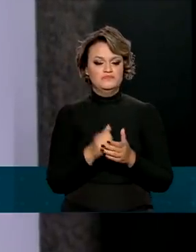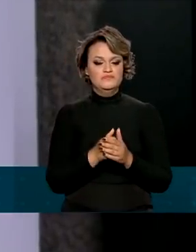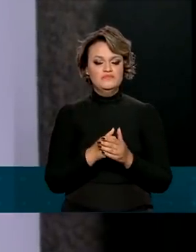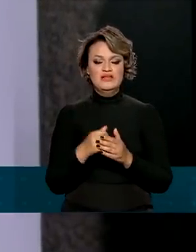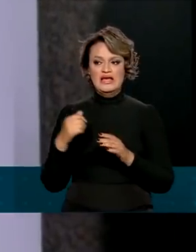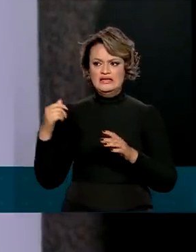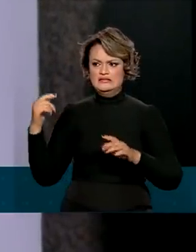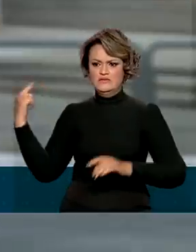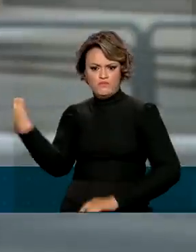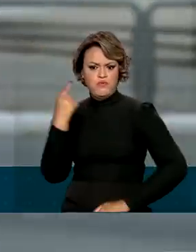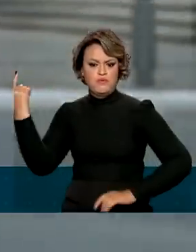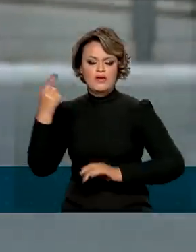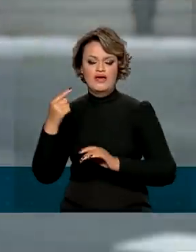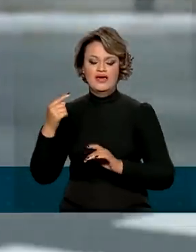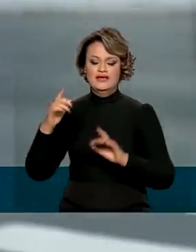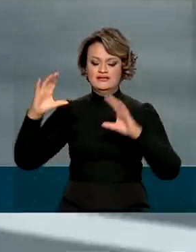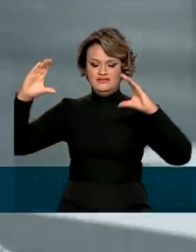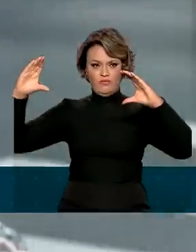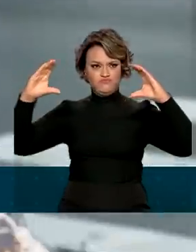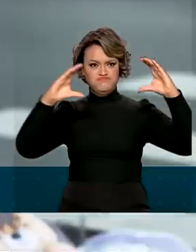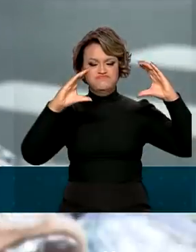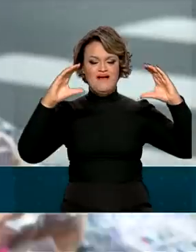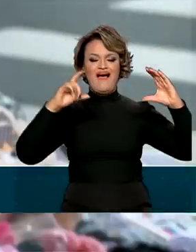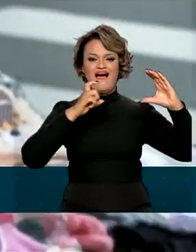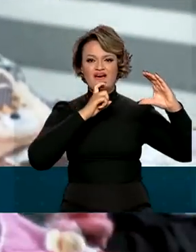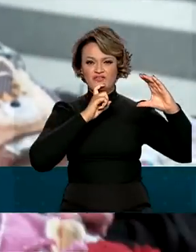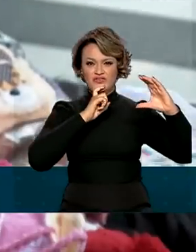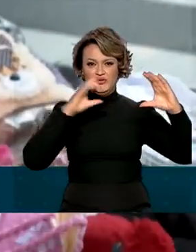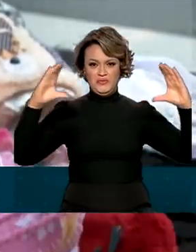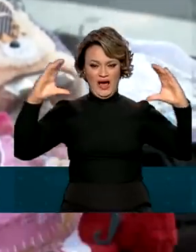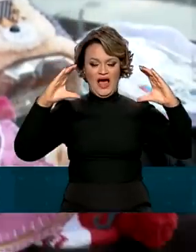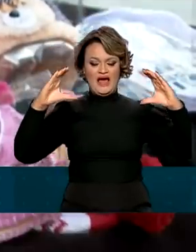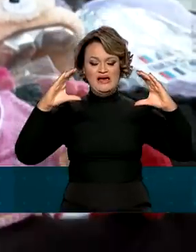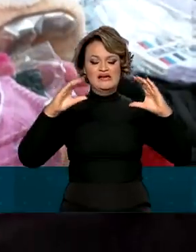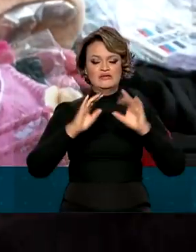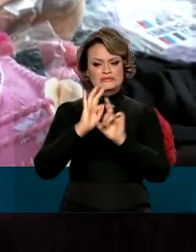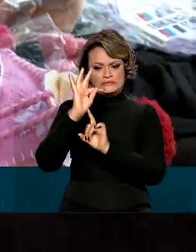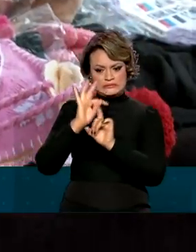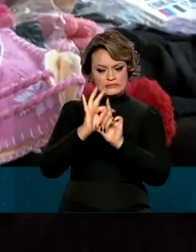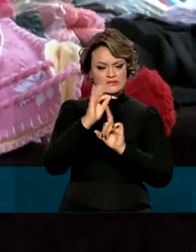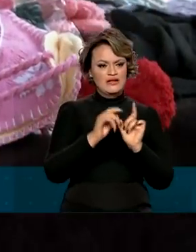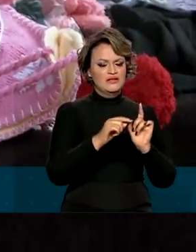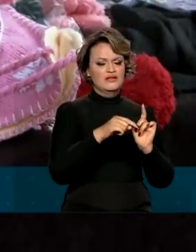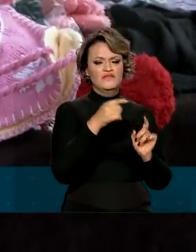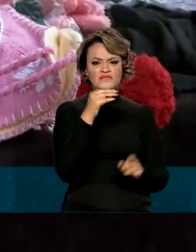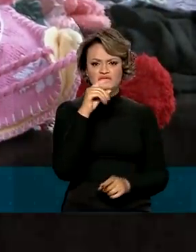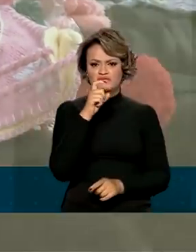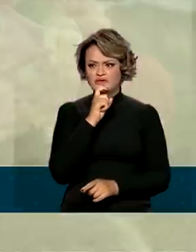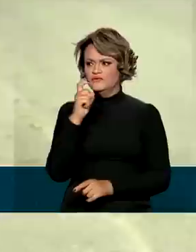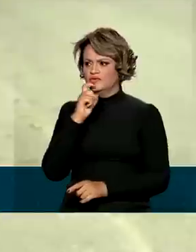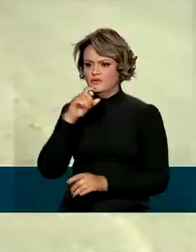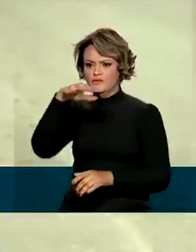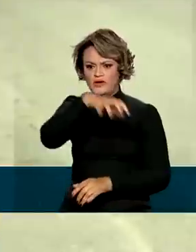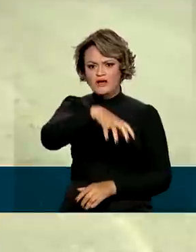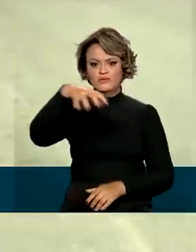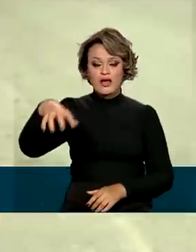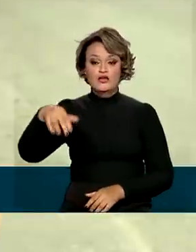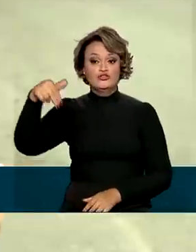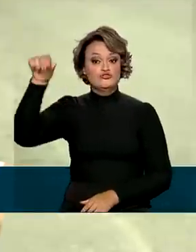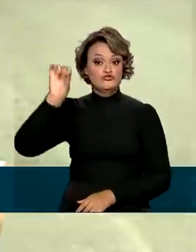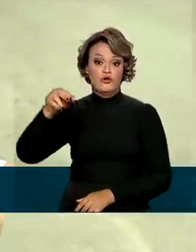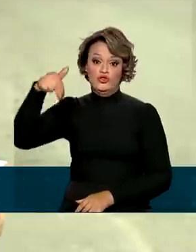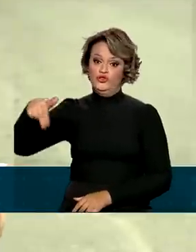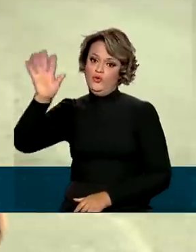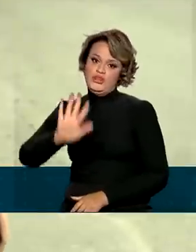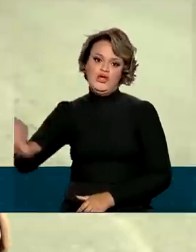ao ciclone, essa massa de ar polar que atinge o país continua provocando baixas temperaturas em todas as regiões, excluindo a região nordeste.